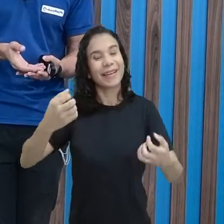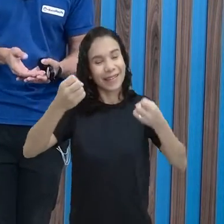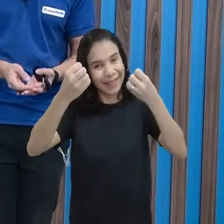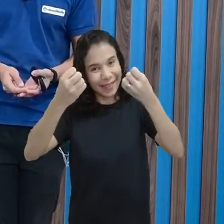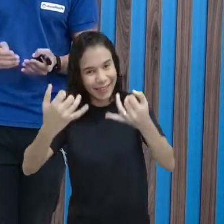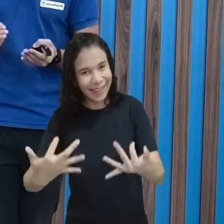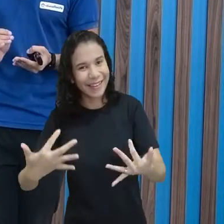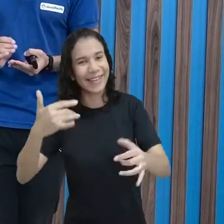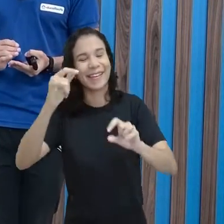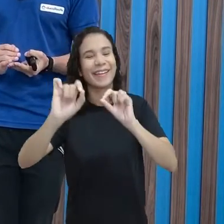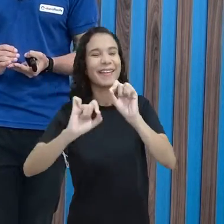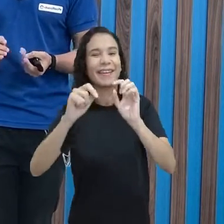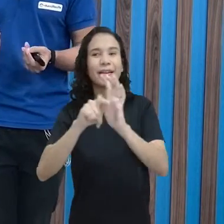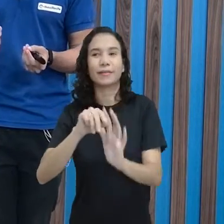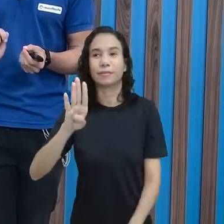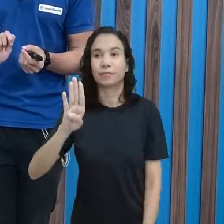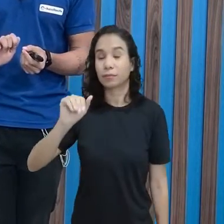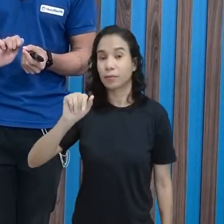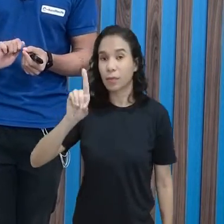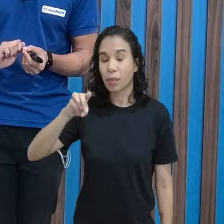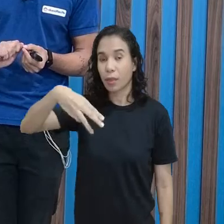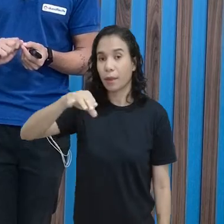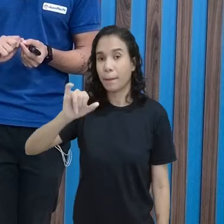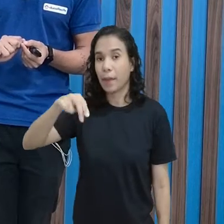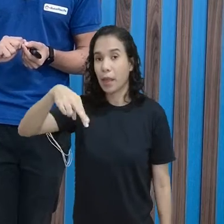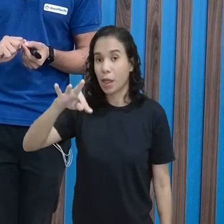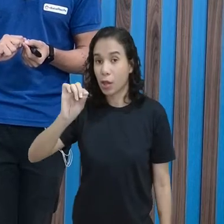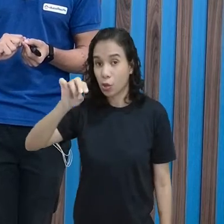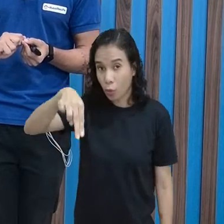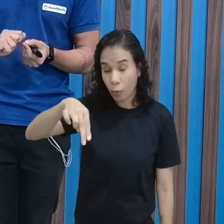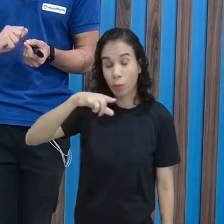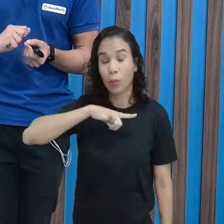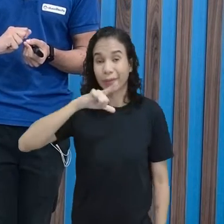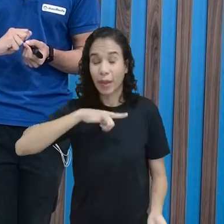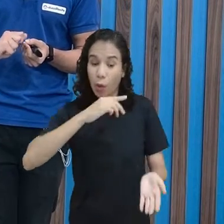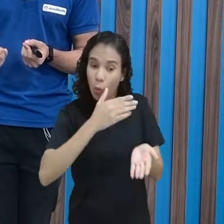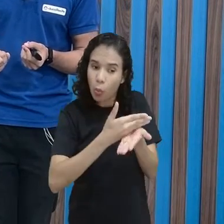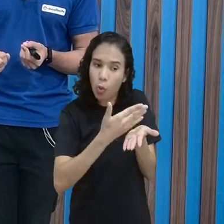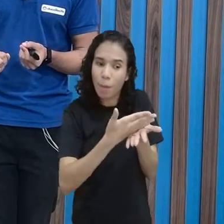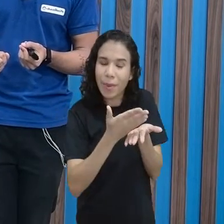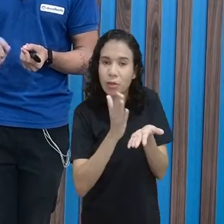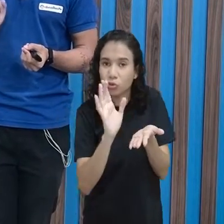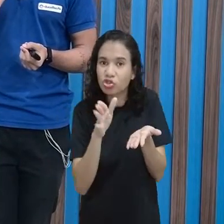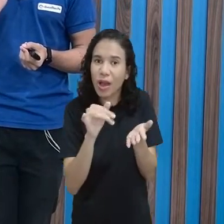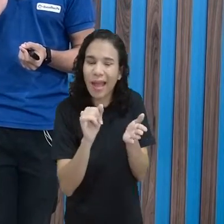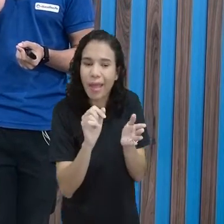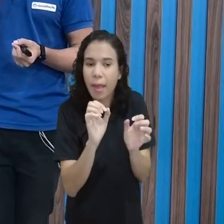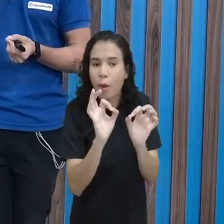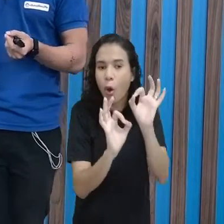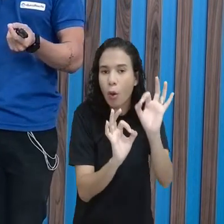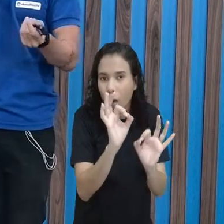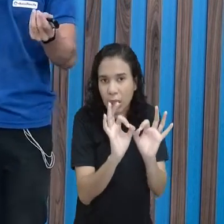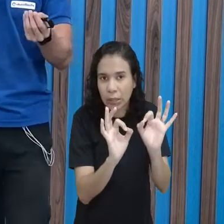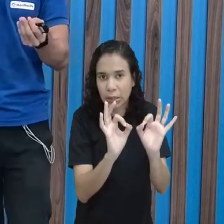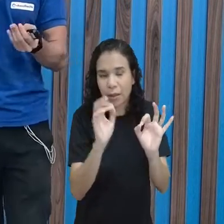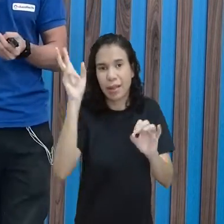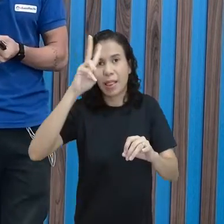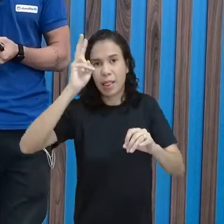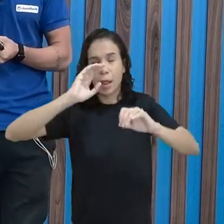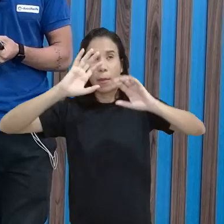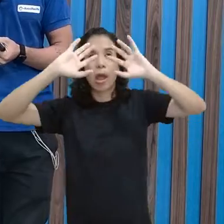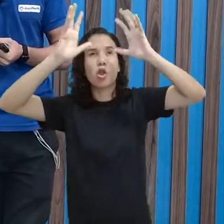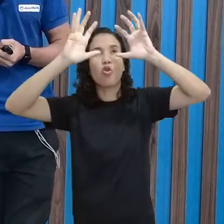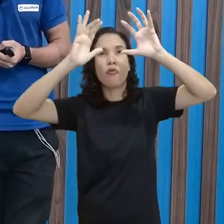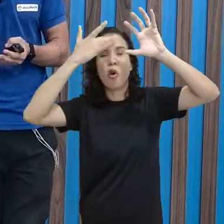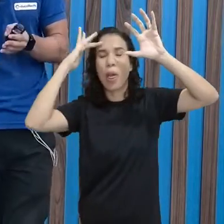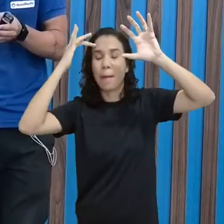O ele estava dizendo. No badminton, existe um saque já meio que programado. Lembra que no vôlei eu falei que a pessoa escolhe